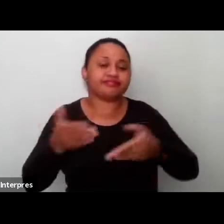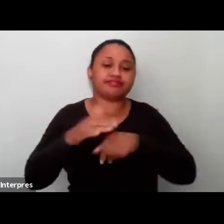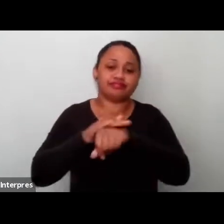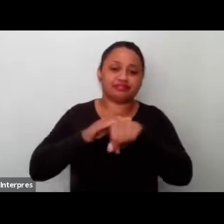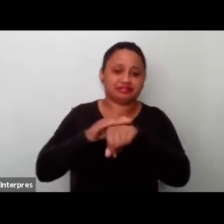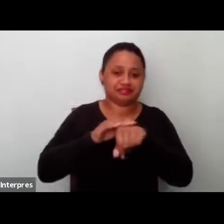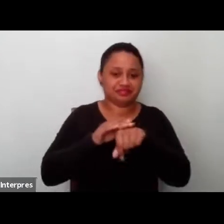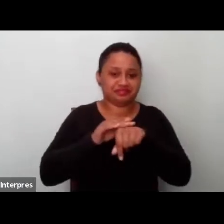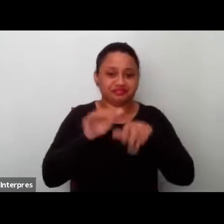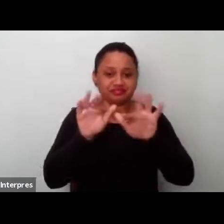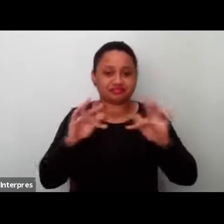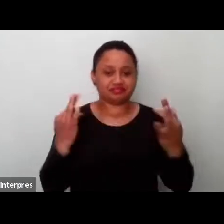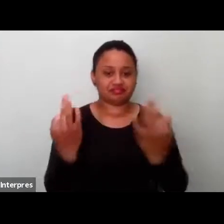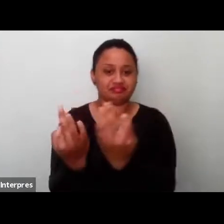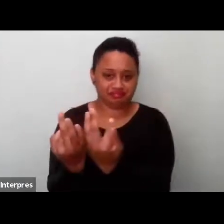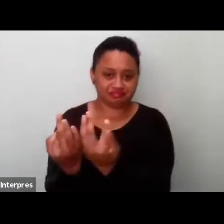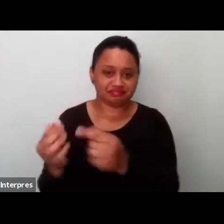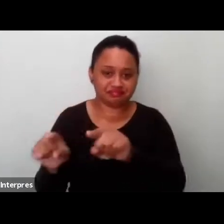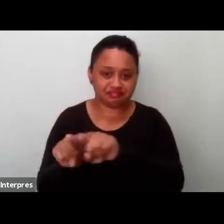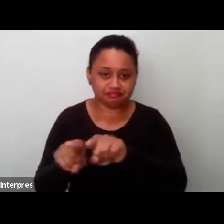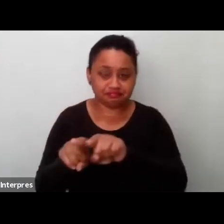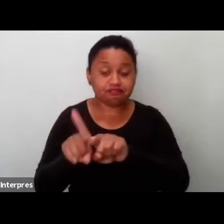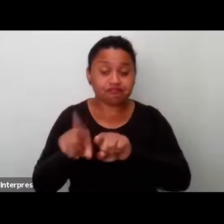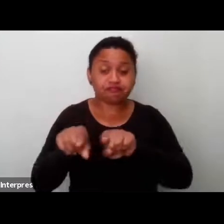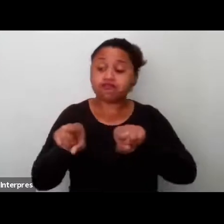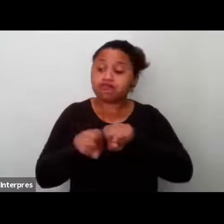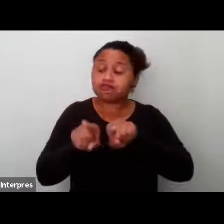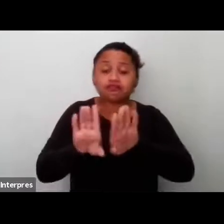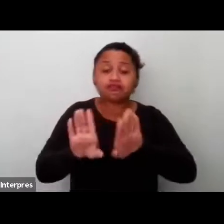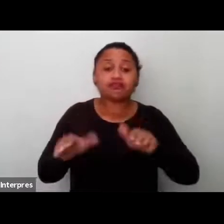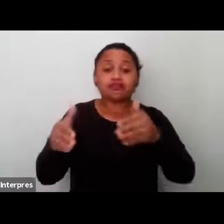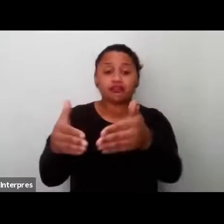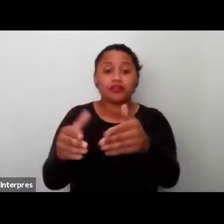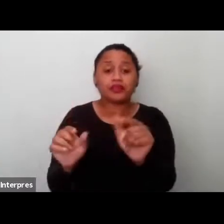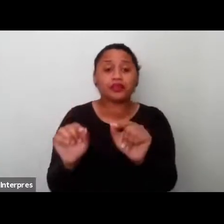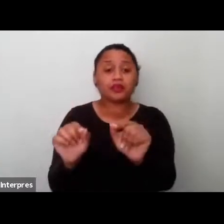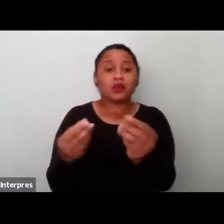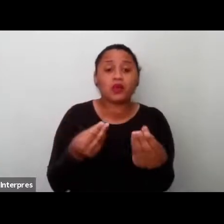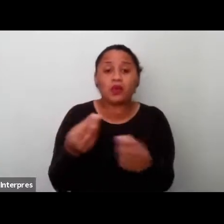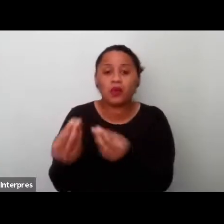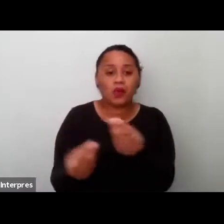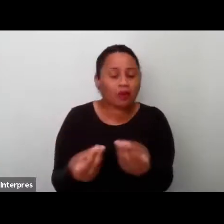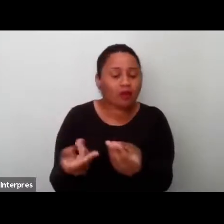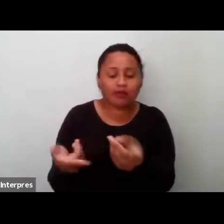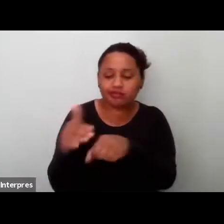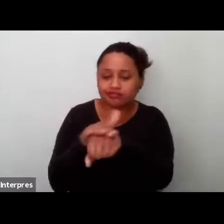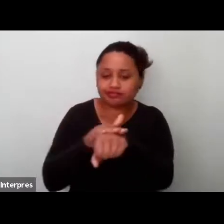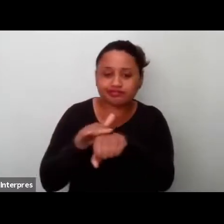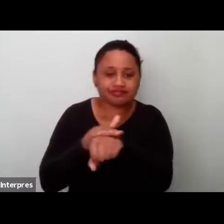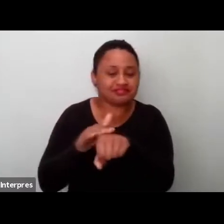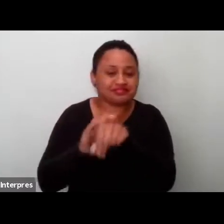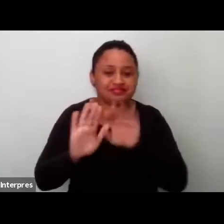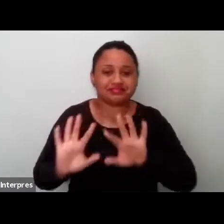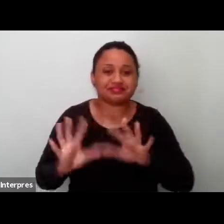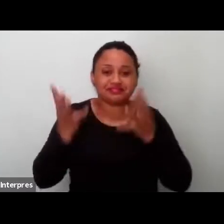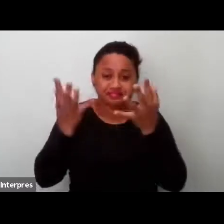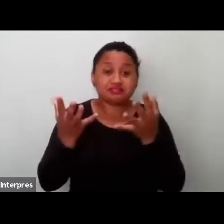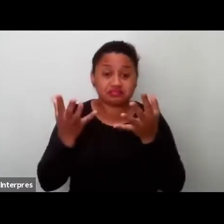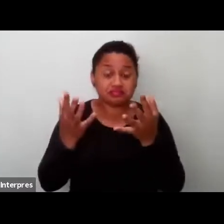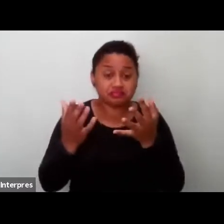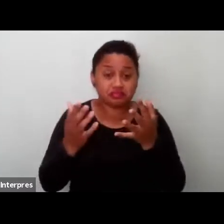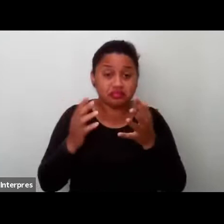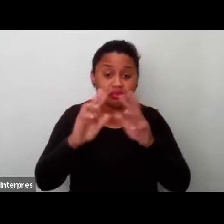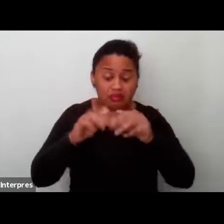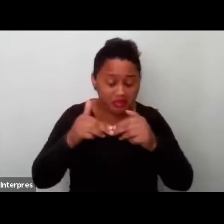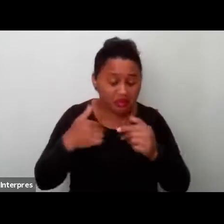Em se tratando também aqui, aqui falando especificamente dos desdobramentos desse diálogo que são travados pelo